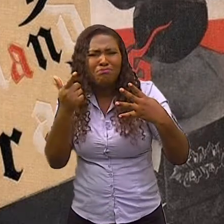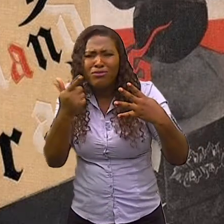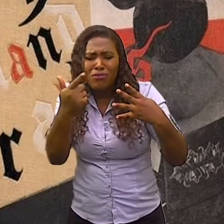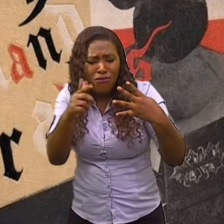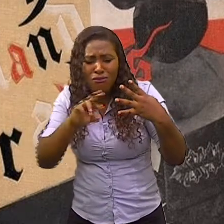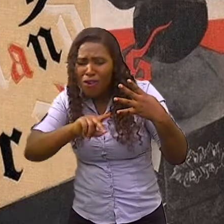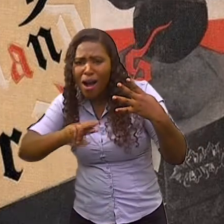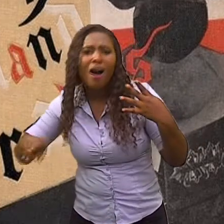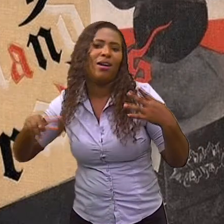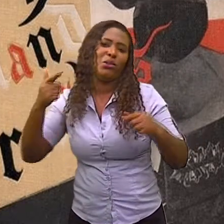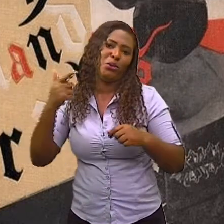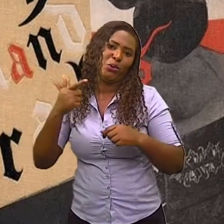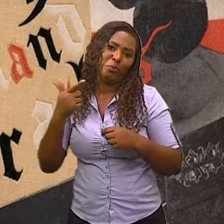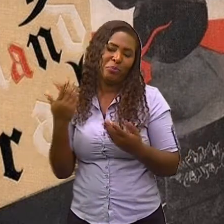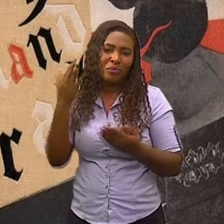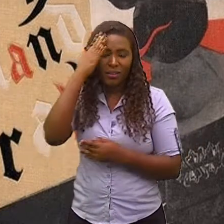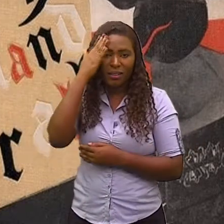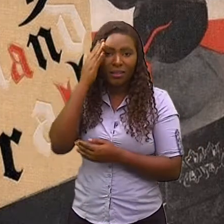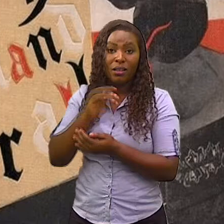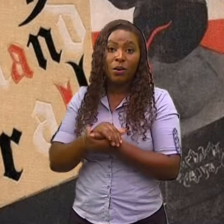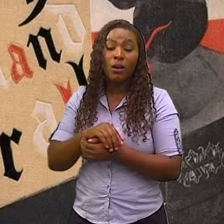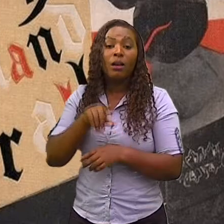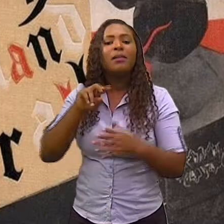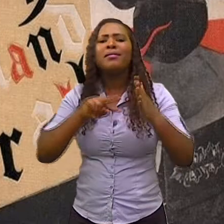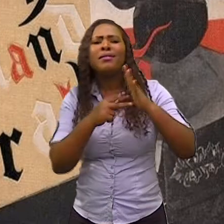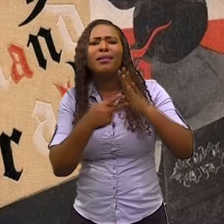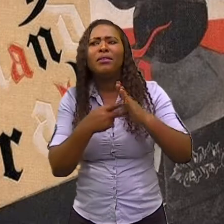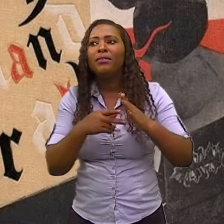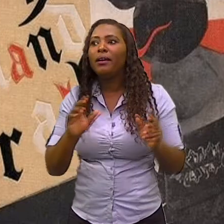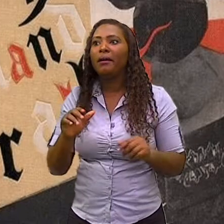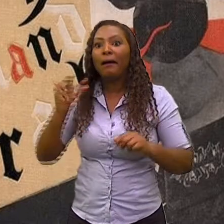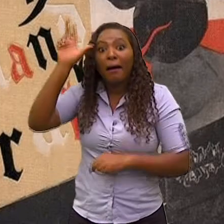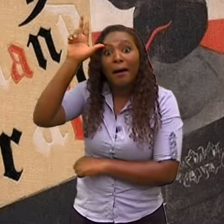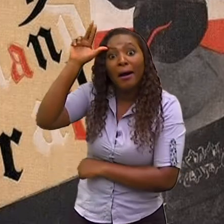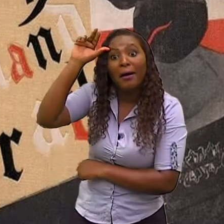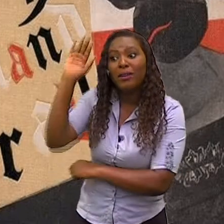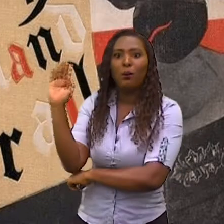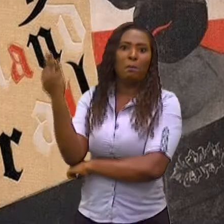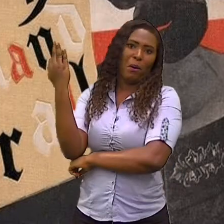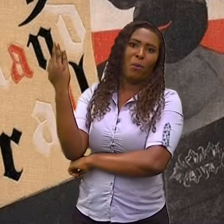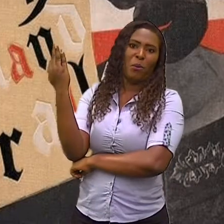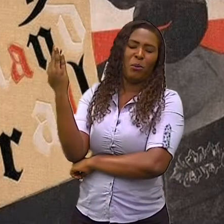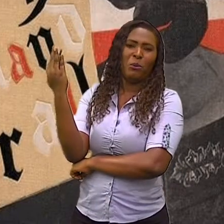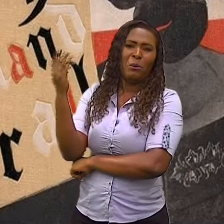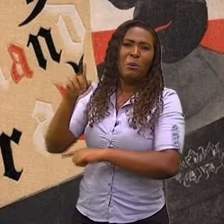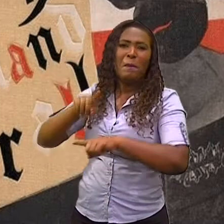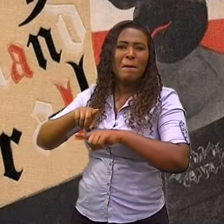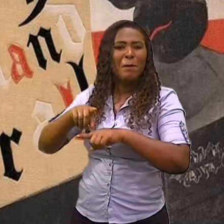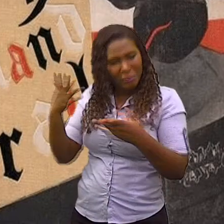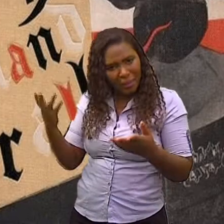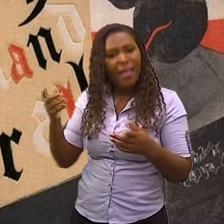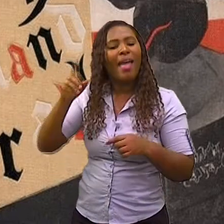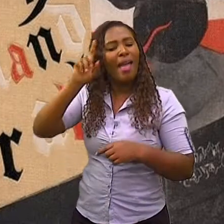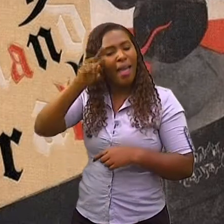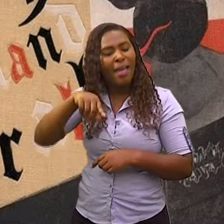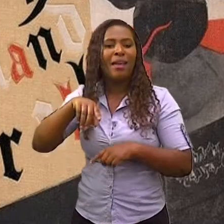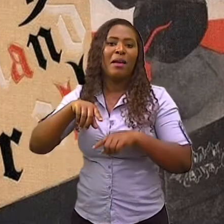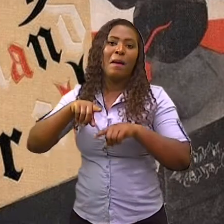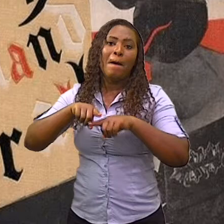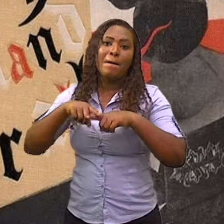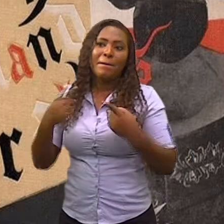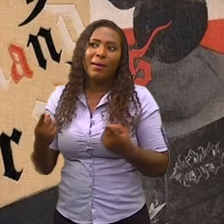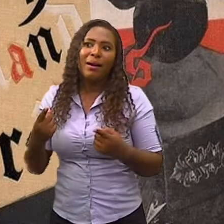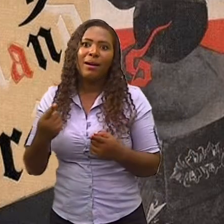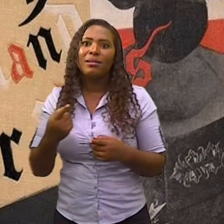a sua utilização marca o nocense, ou a falta de sentido, que pode ter a linguagem, como na